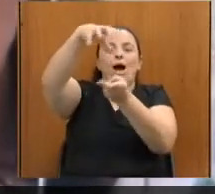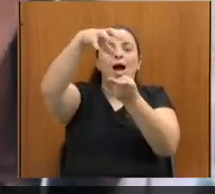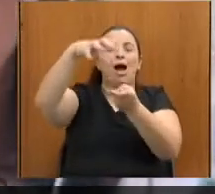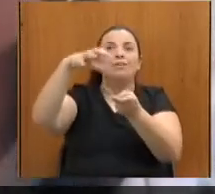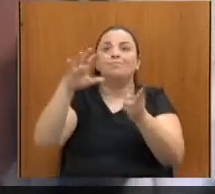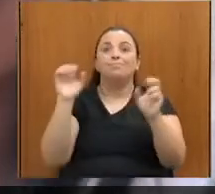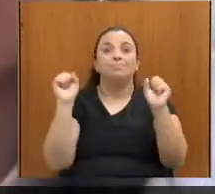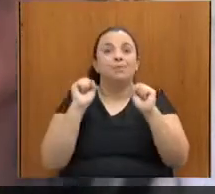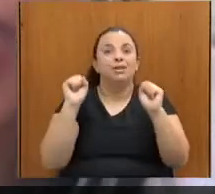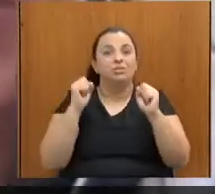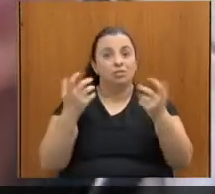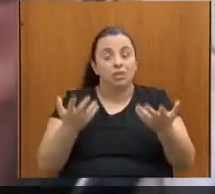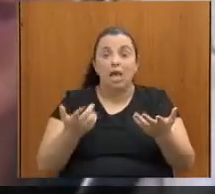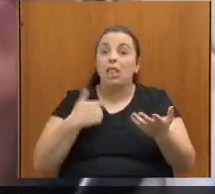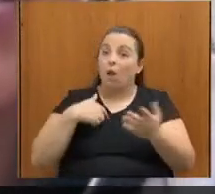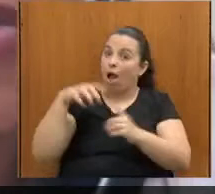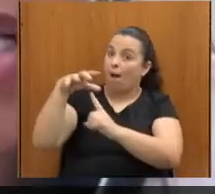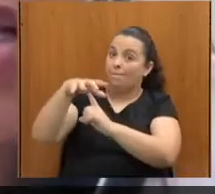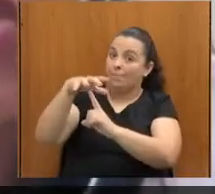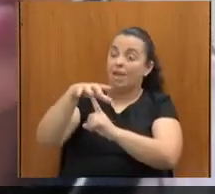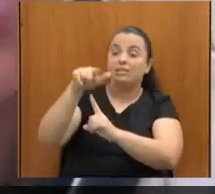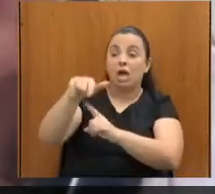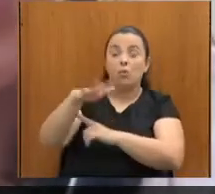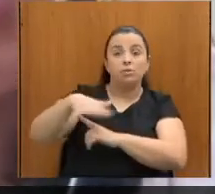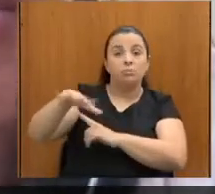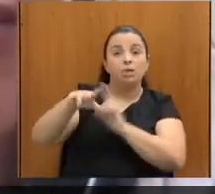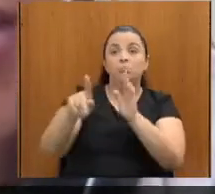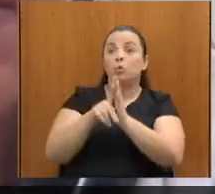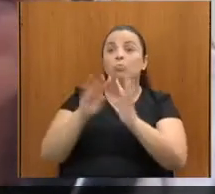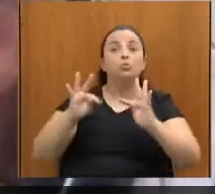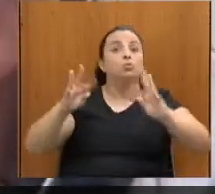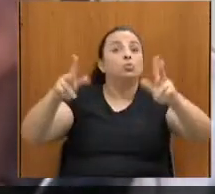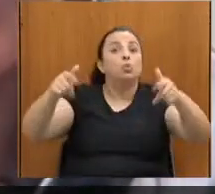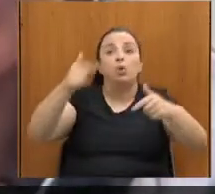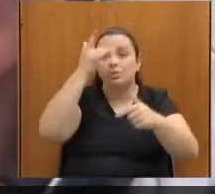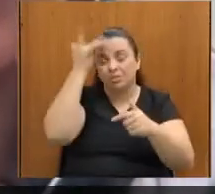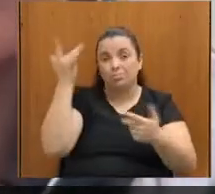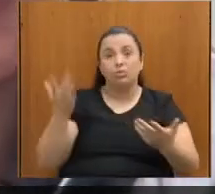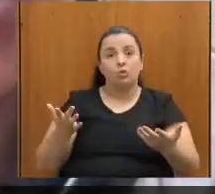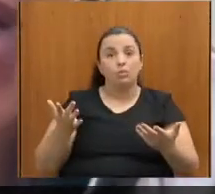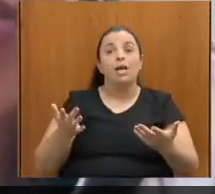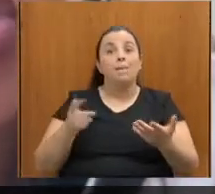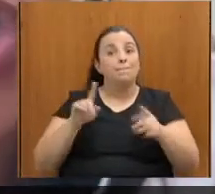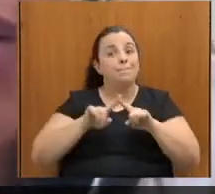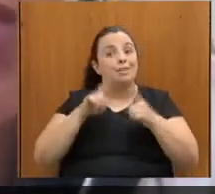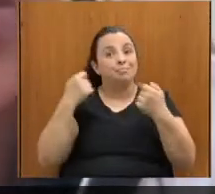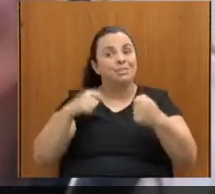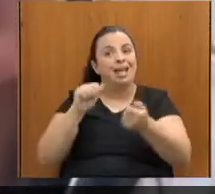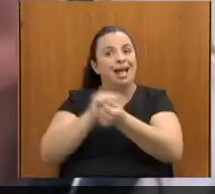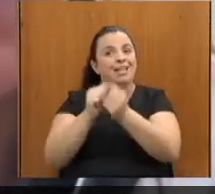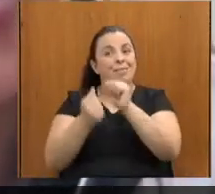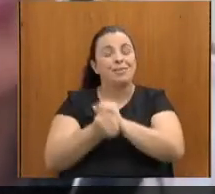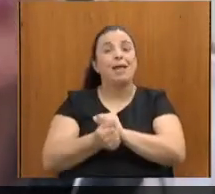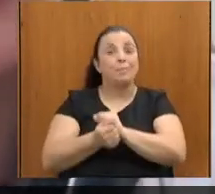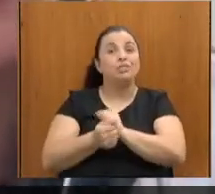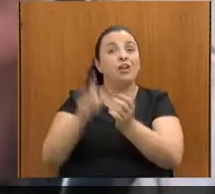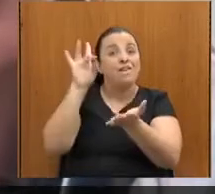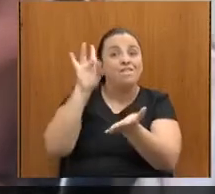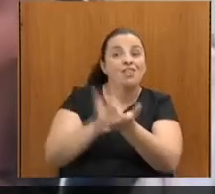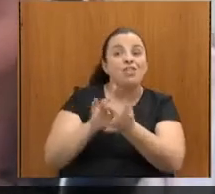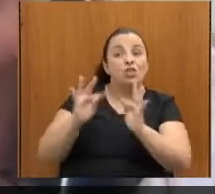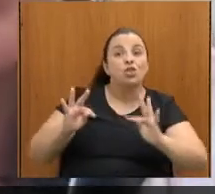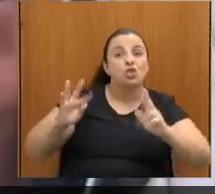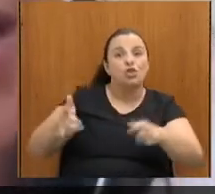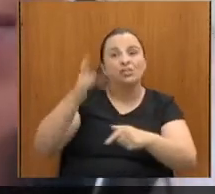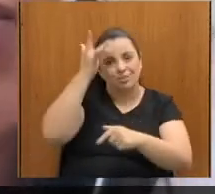de verdade de todos e de todas, a gente precisa adaptar esses brinquedos. Então eu vi esse processo já acontecendo na PAI de Caratinga